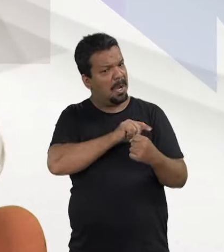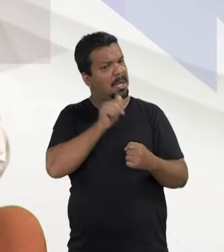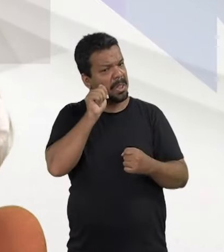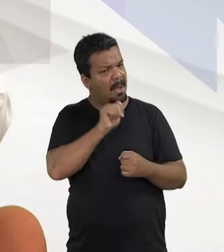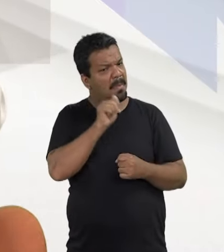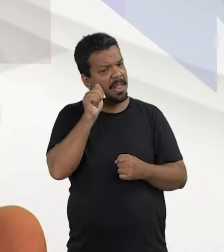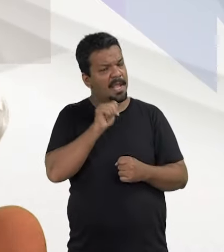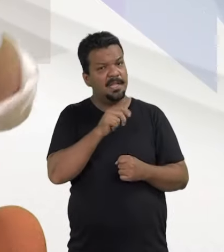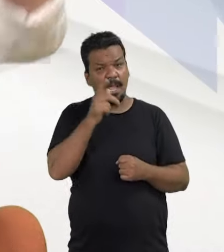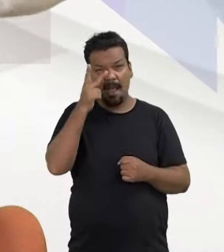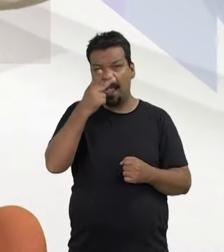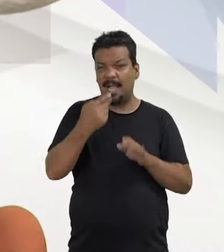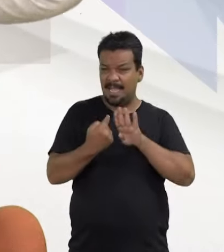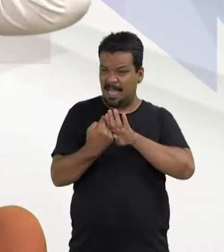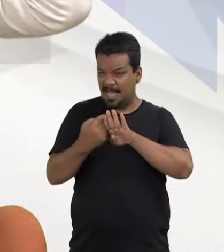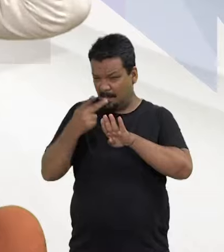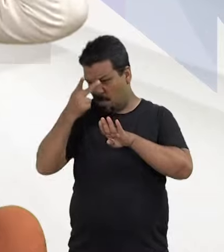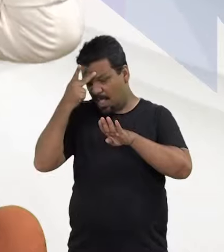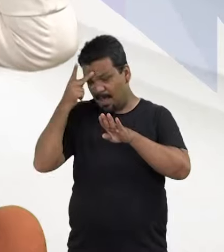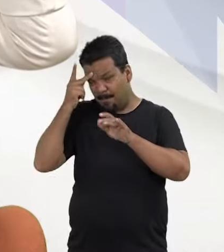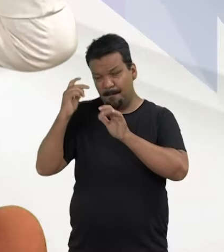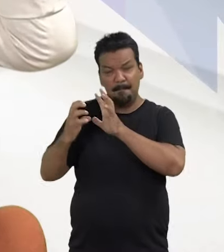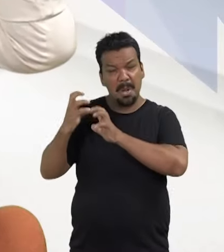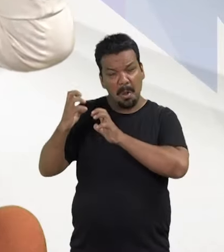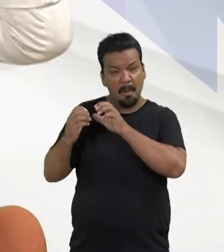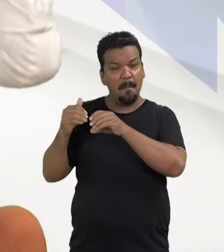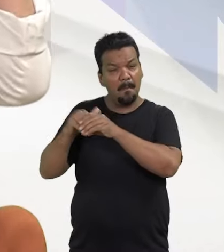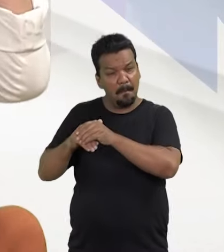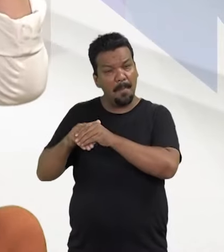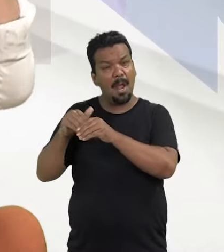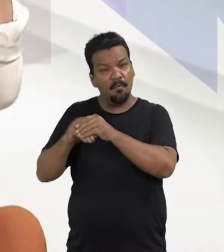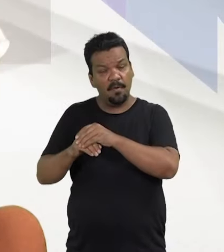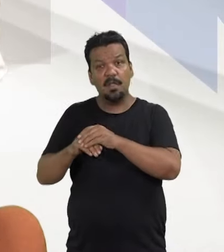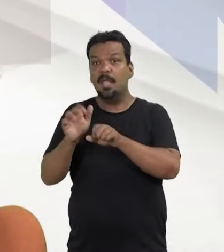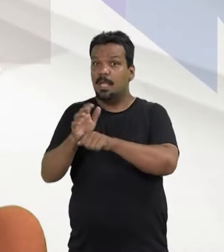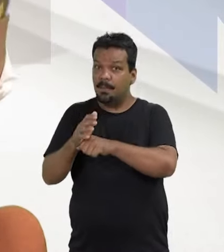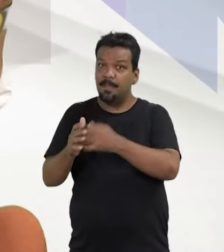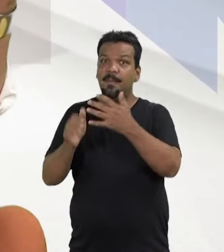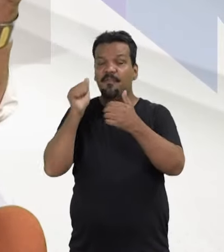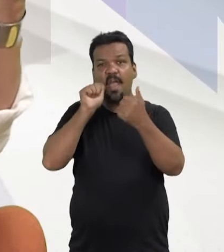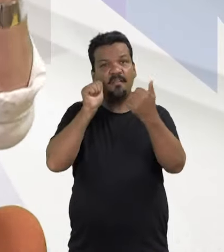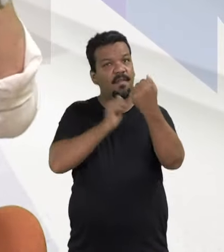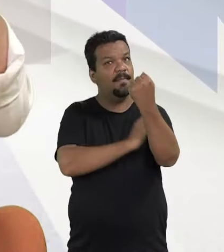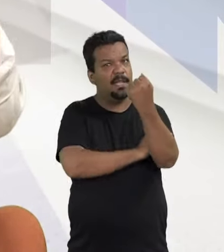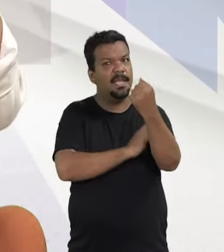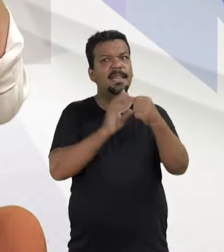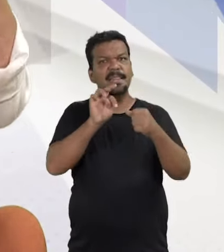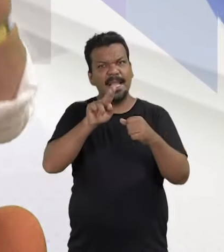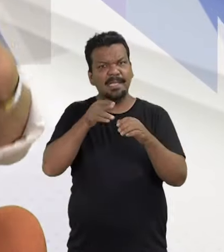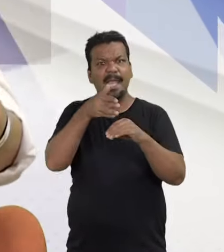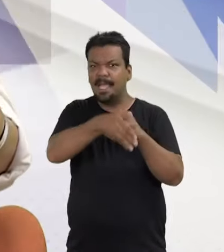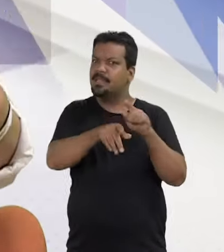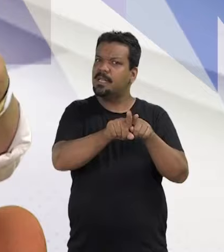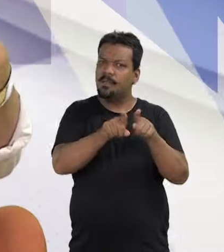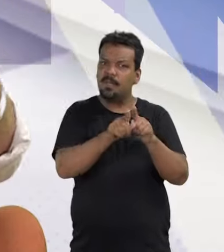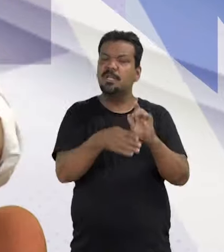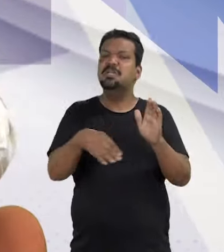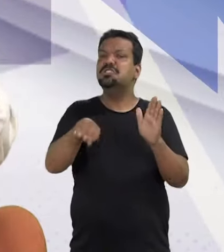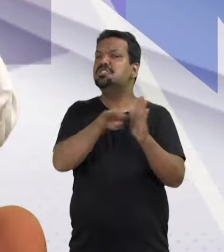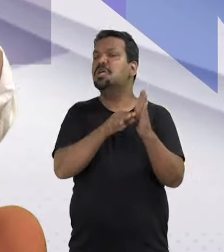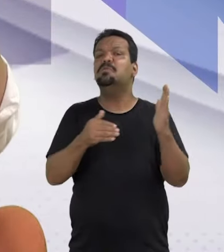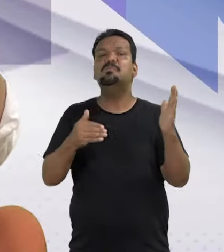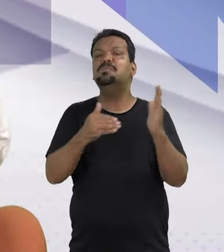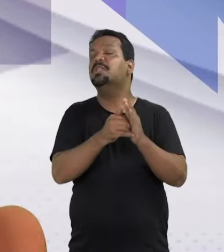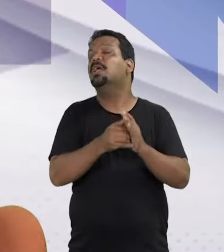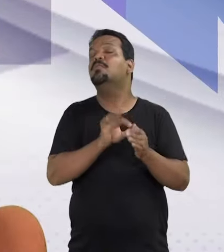ganho das mulheres, daquelas que brigaram pelo voto, que foram as primeiras feministas, as cifragistas. E Tereza entra nisso, então ela